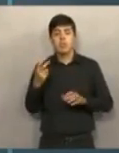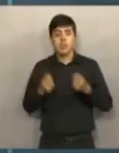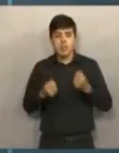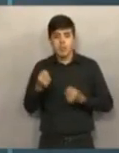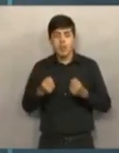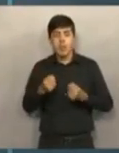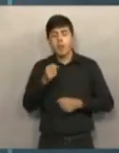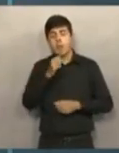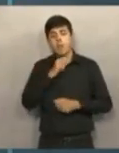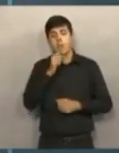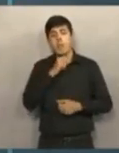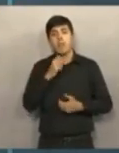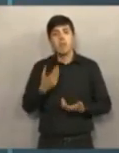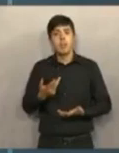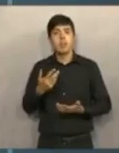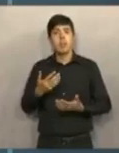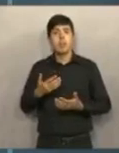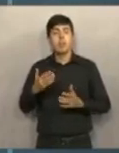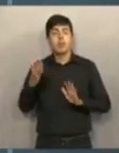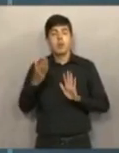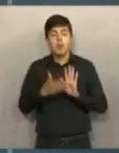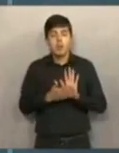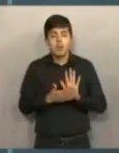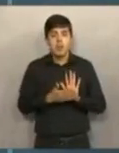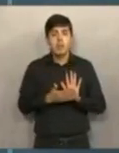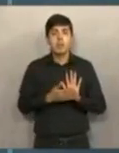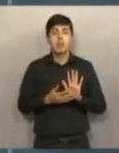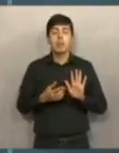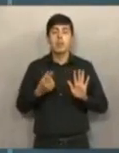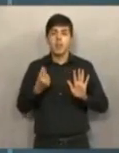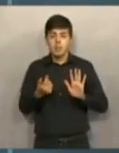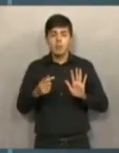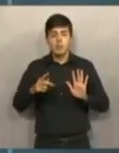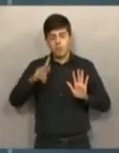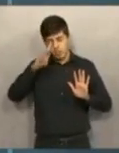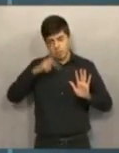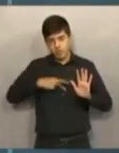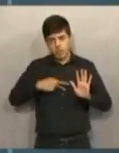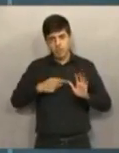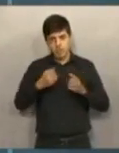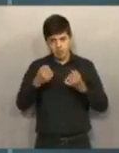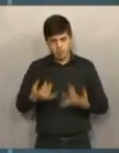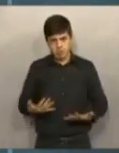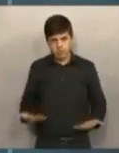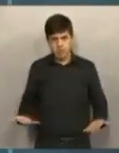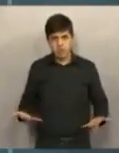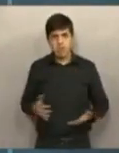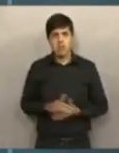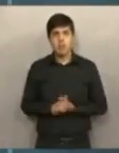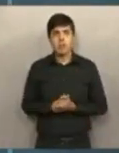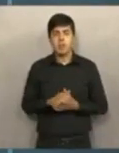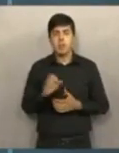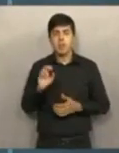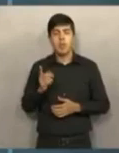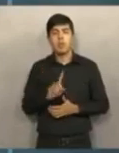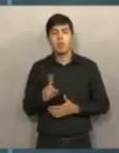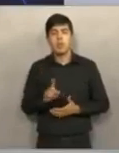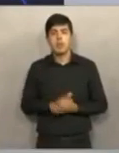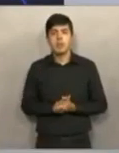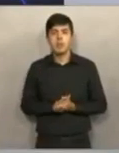na sua prestação de contas relacionada aos seus bens? Essa tem alguma explicação relacionada a isso, candidata Rosalba, ou não?